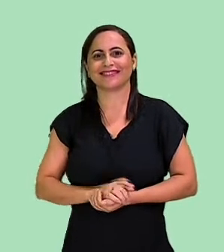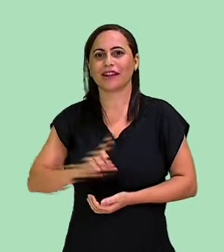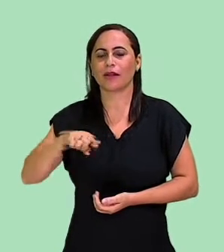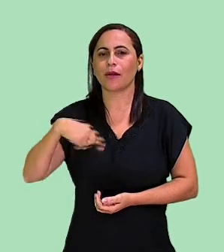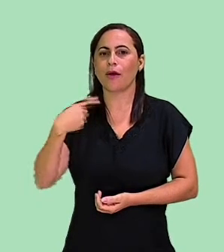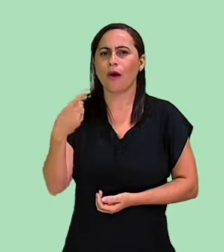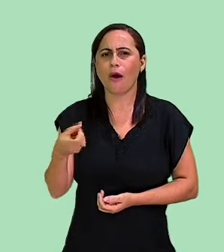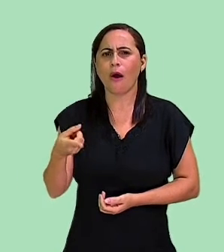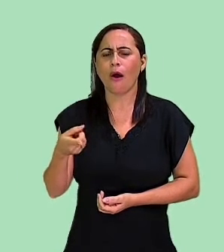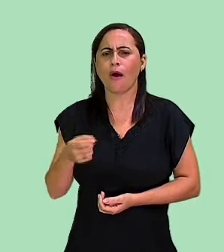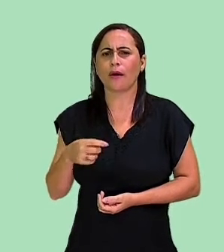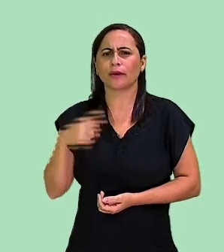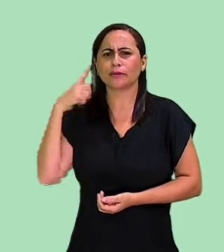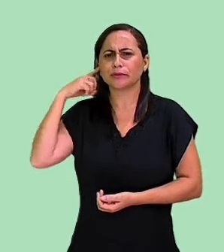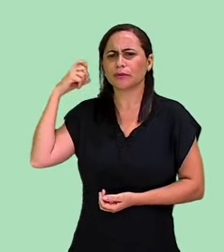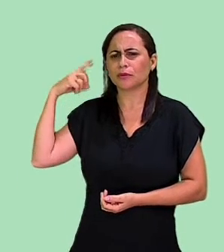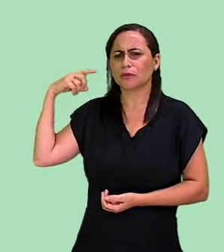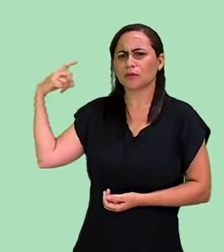próximo.